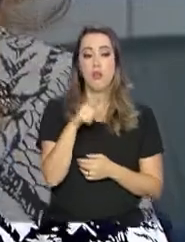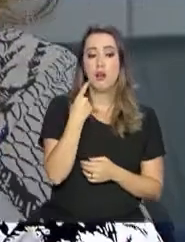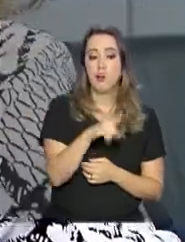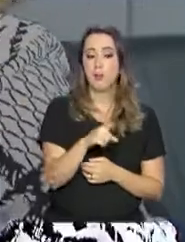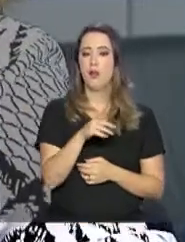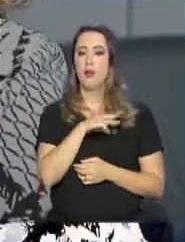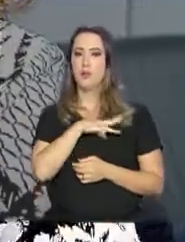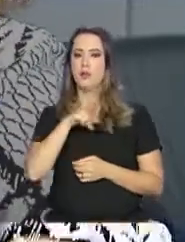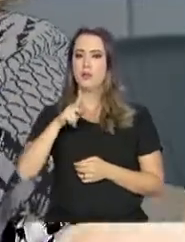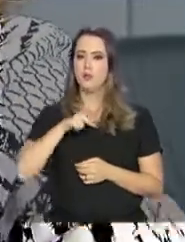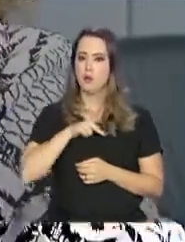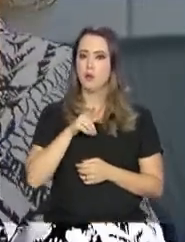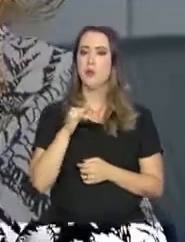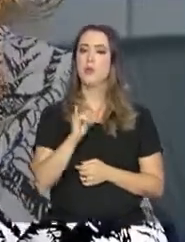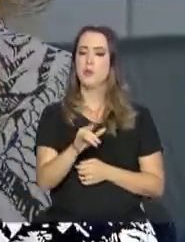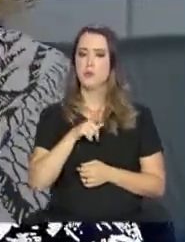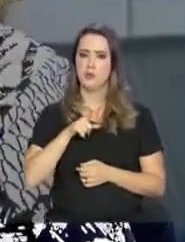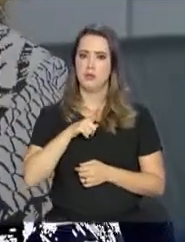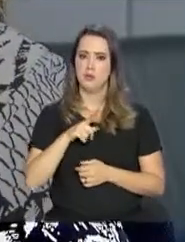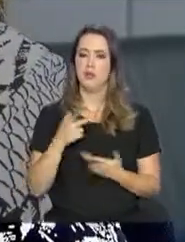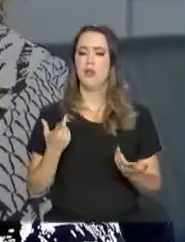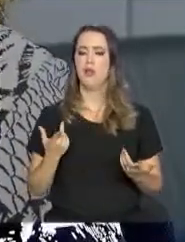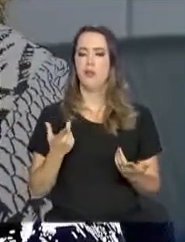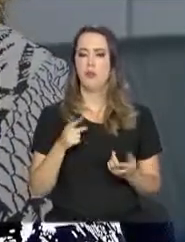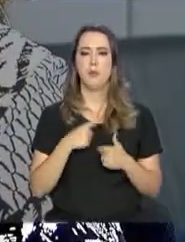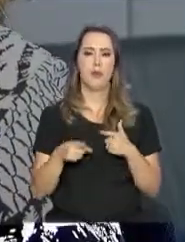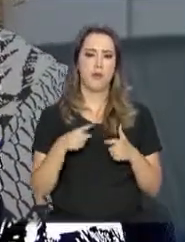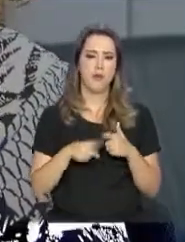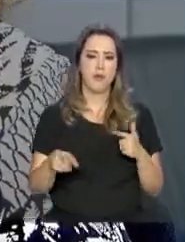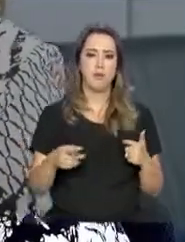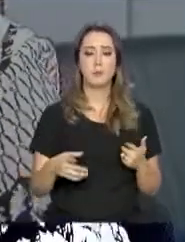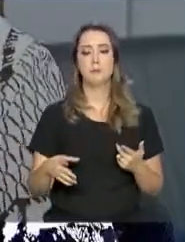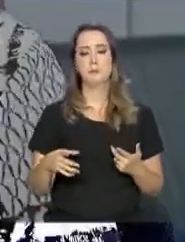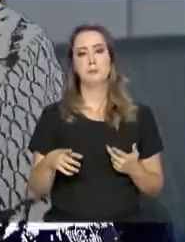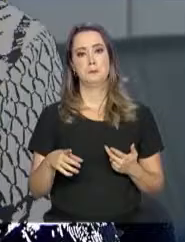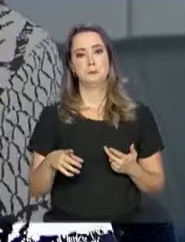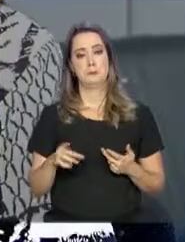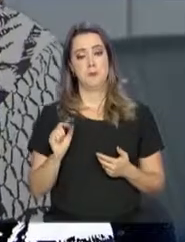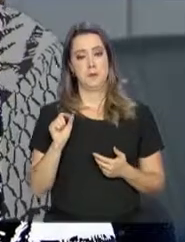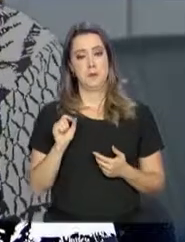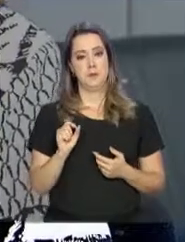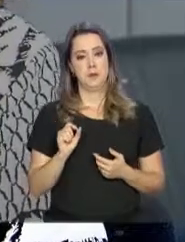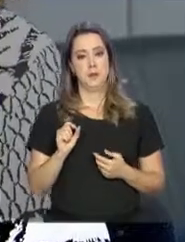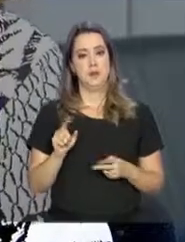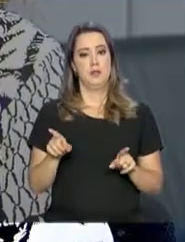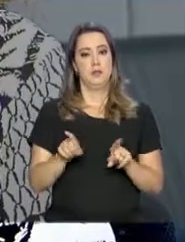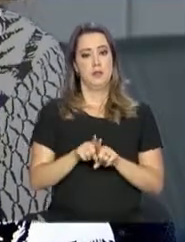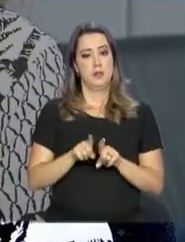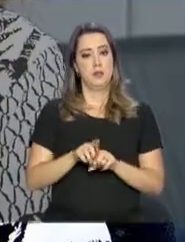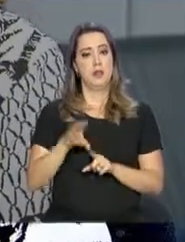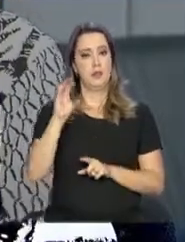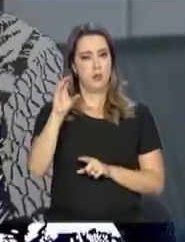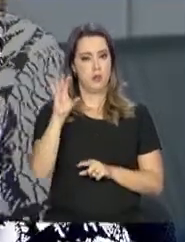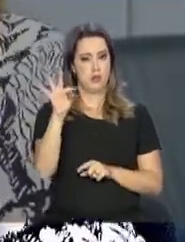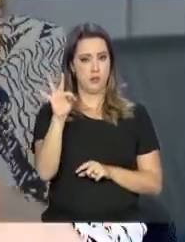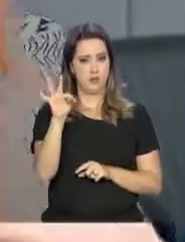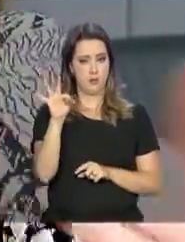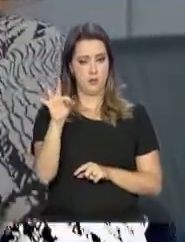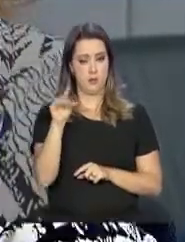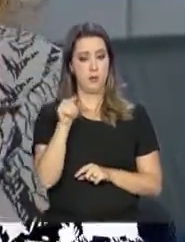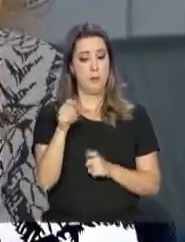Ministério Público, quando houver alguma questão a ser denunciada. Elas podem